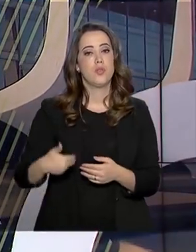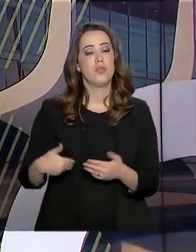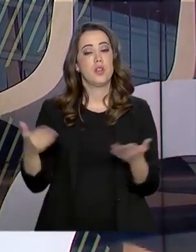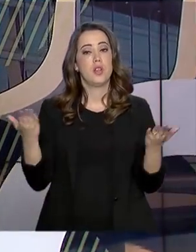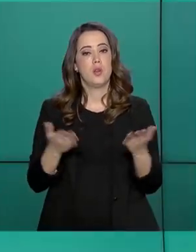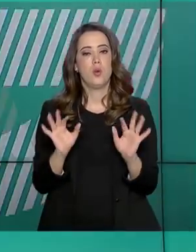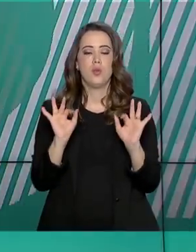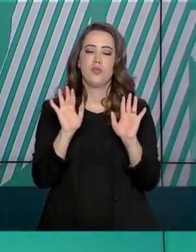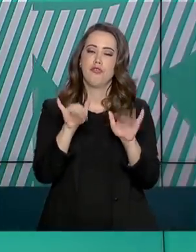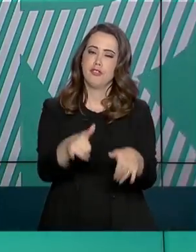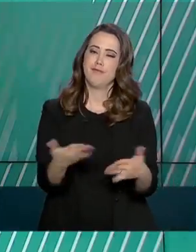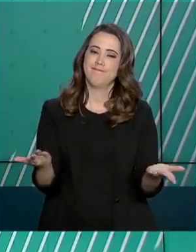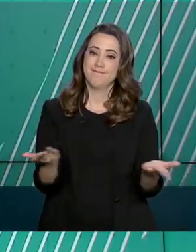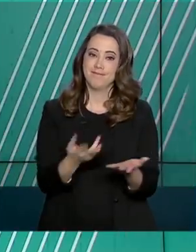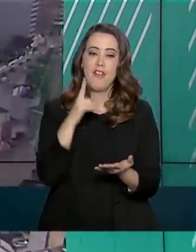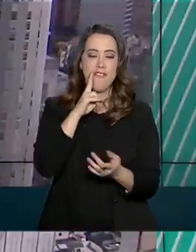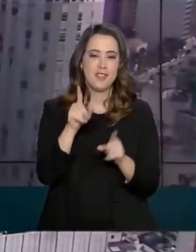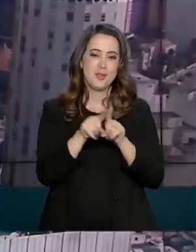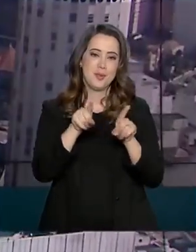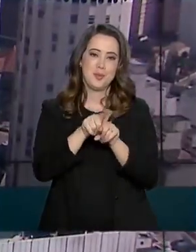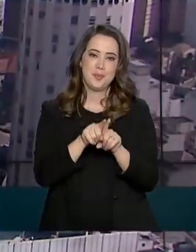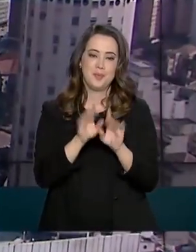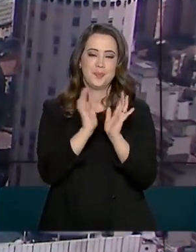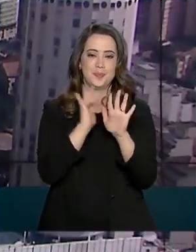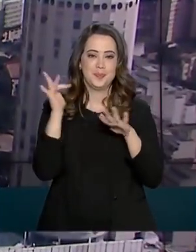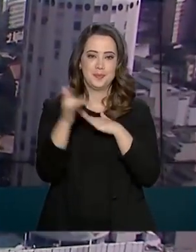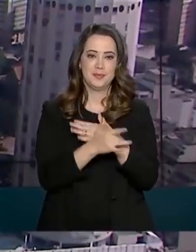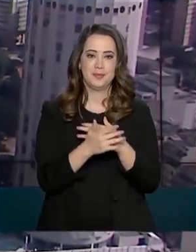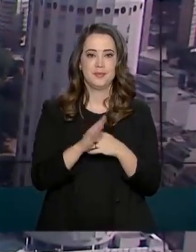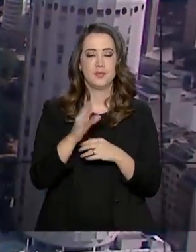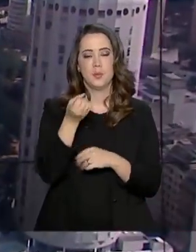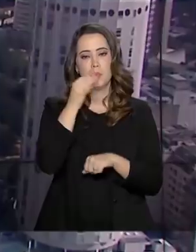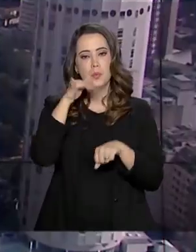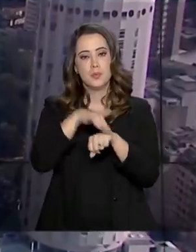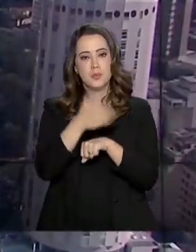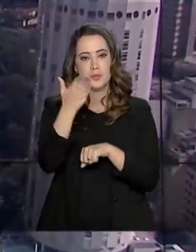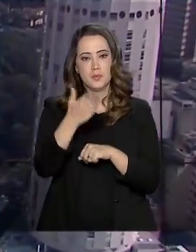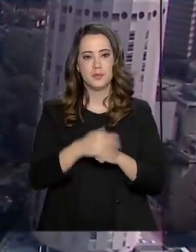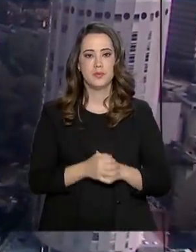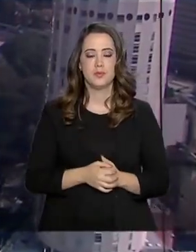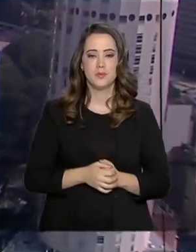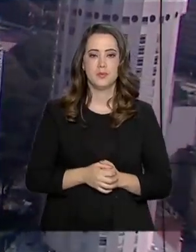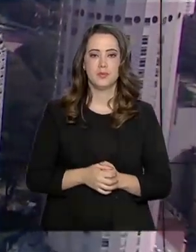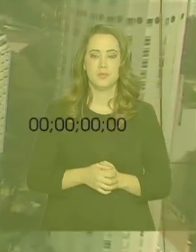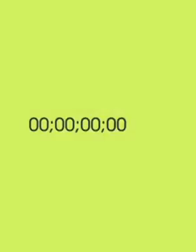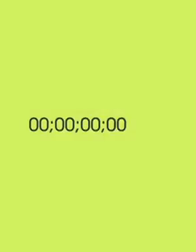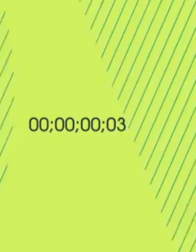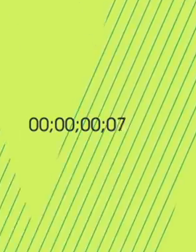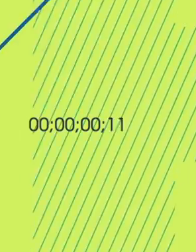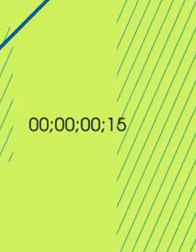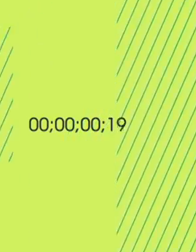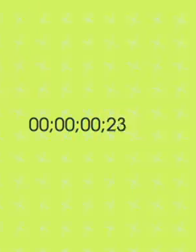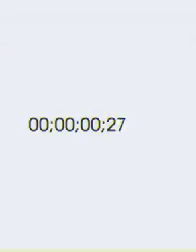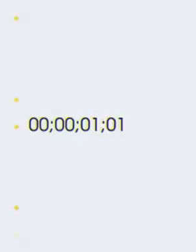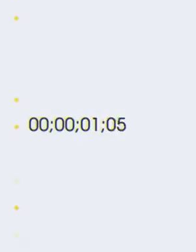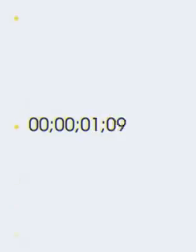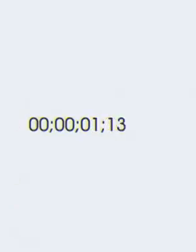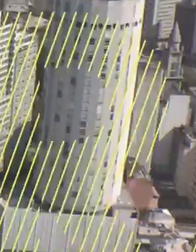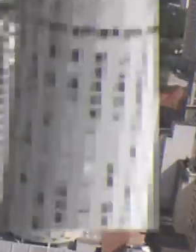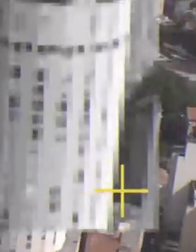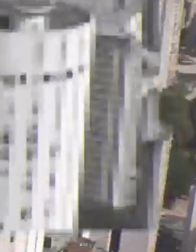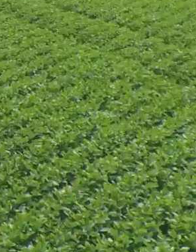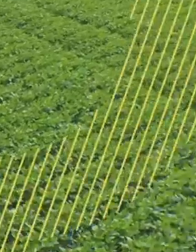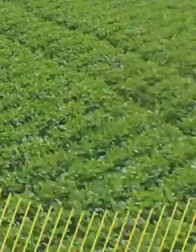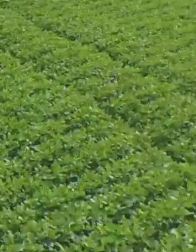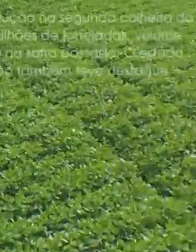fica por aqui. Acompanhe a gente também pelas nossas redes sociais. Uma boa noite para você. Acompanhe a gente